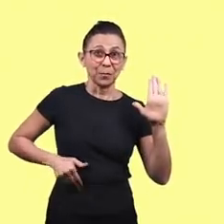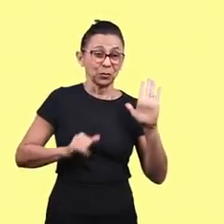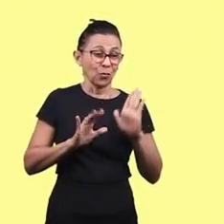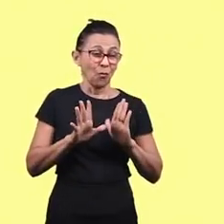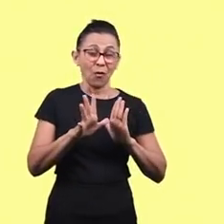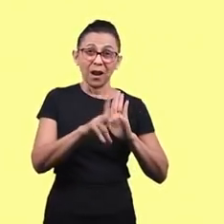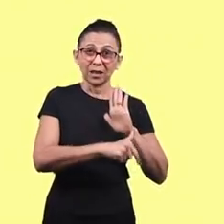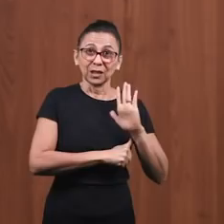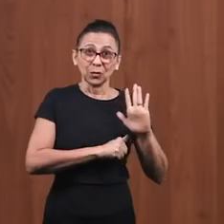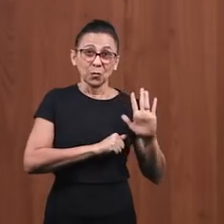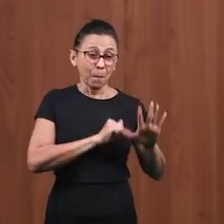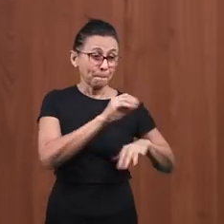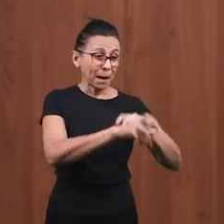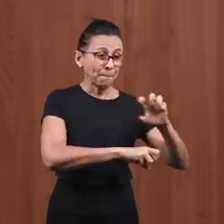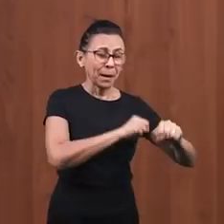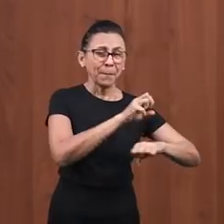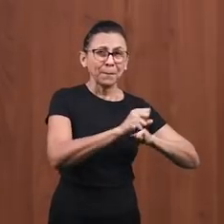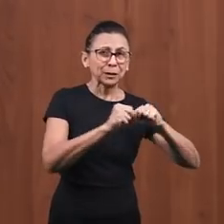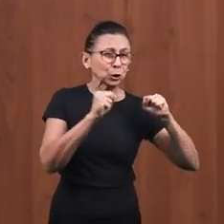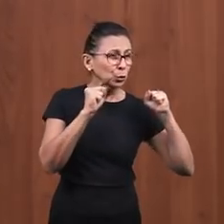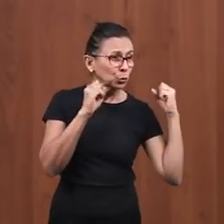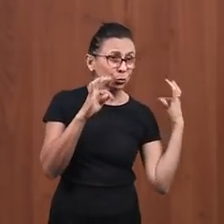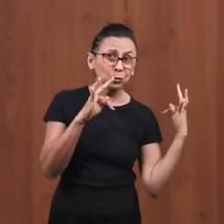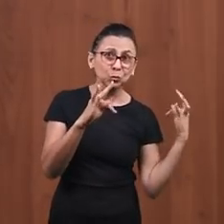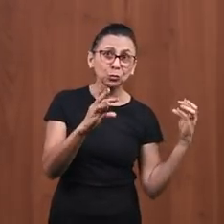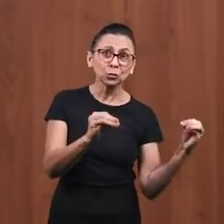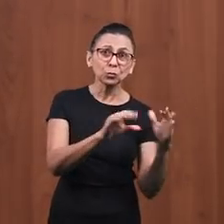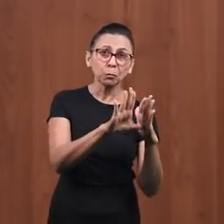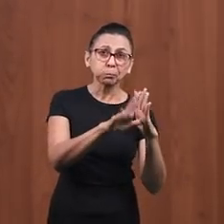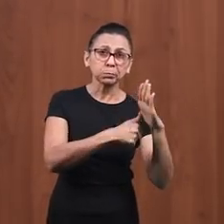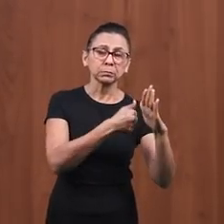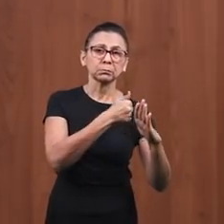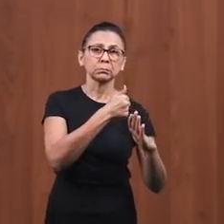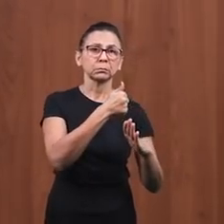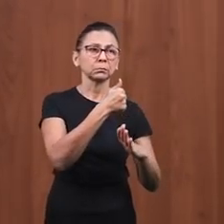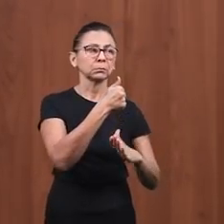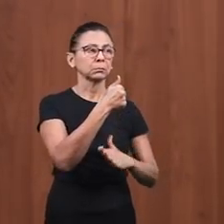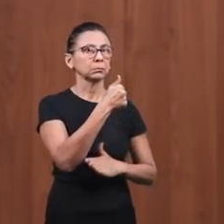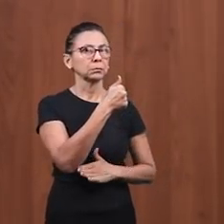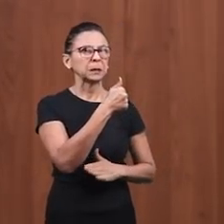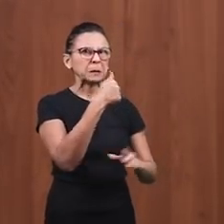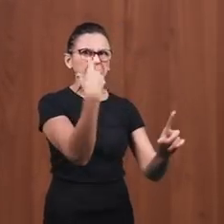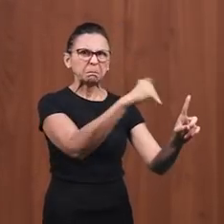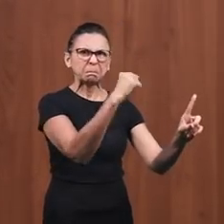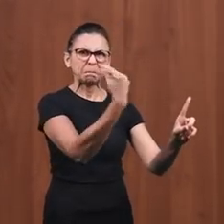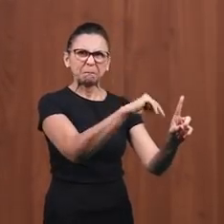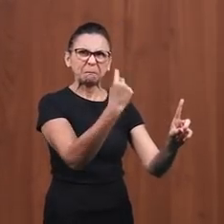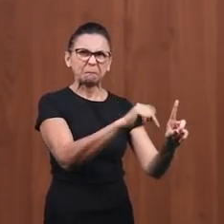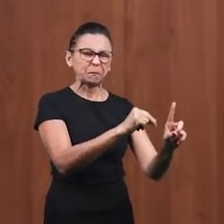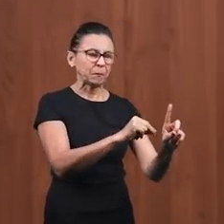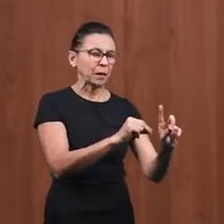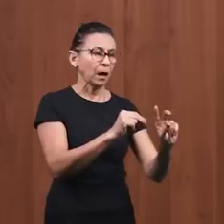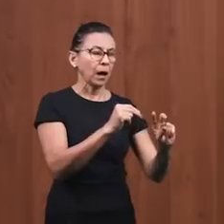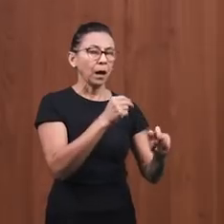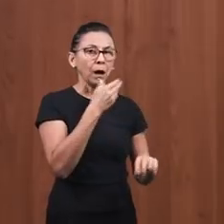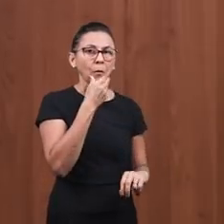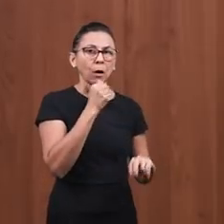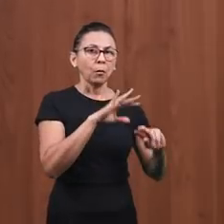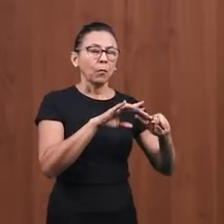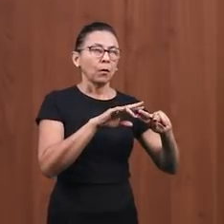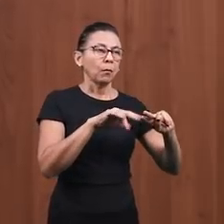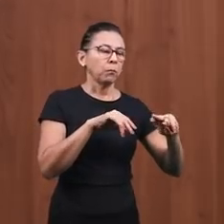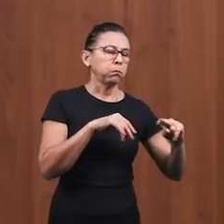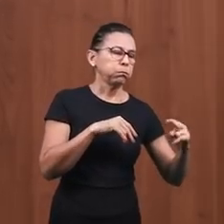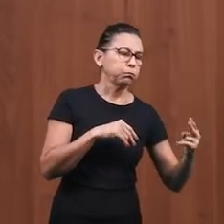e deixam-no caído como morto à beira da estrada. Esse homem ficou